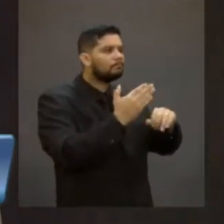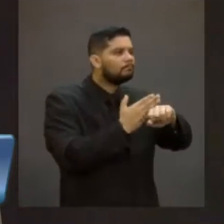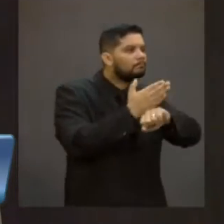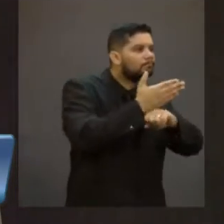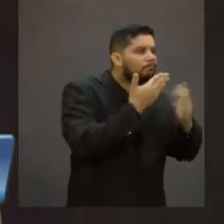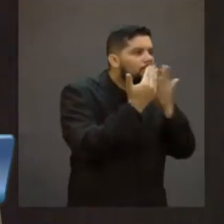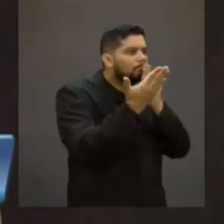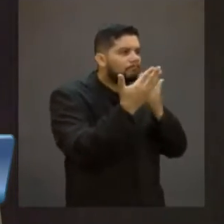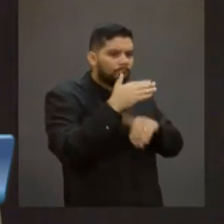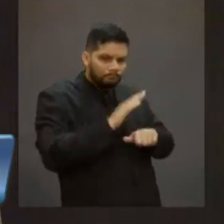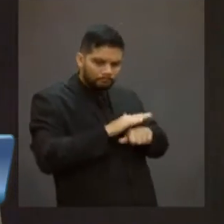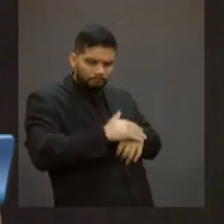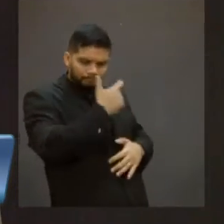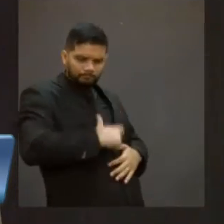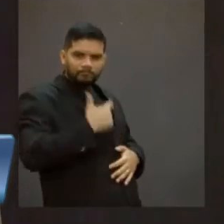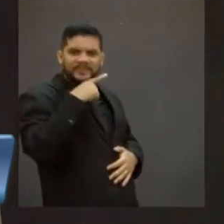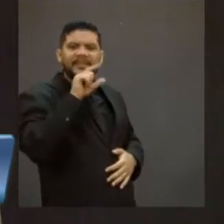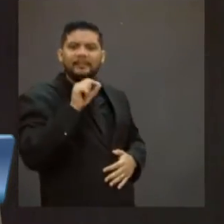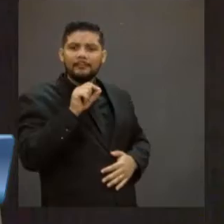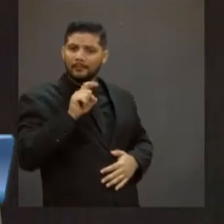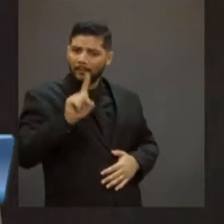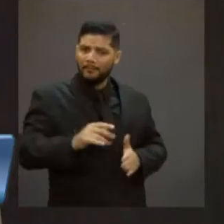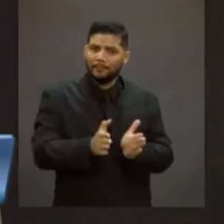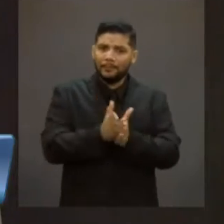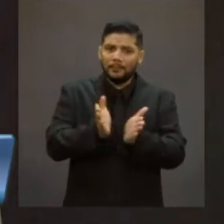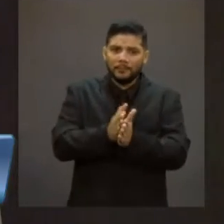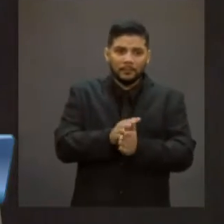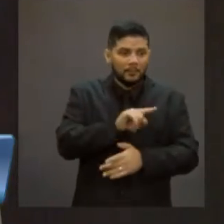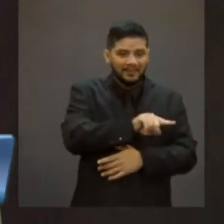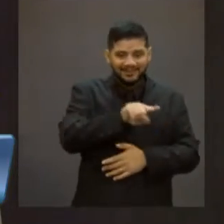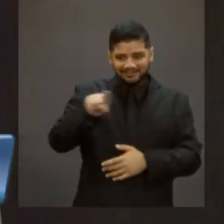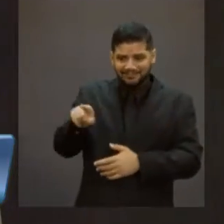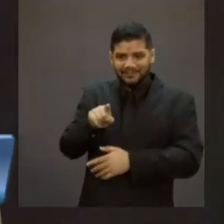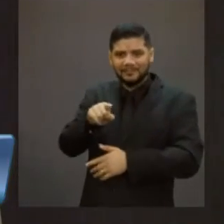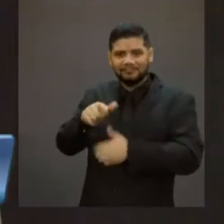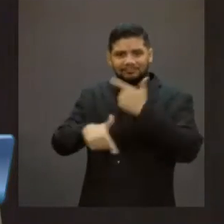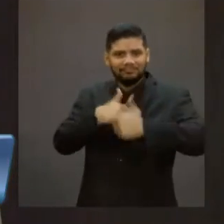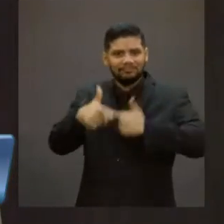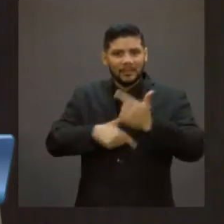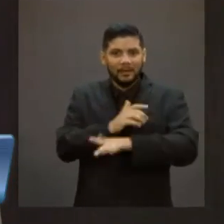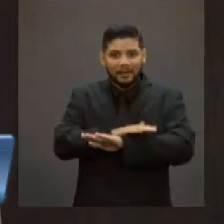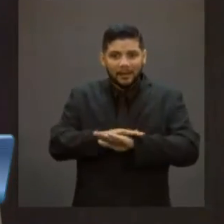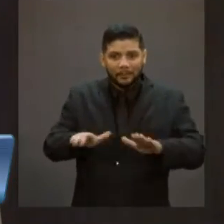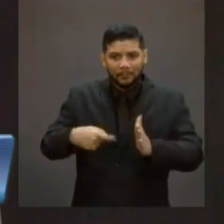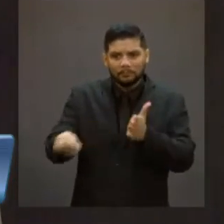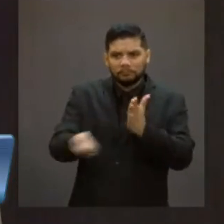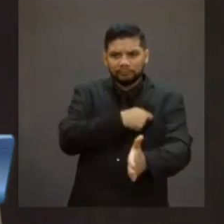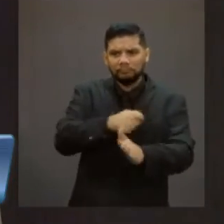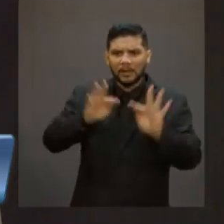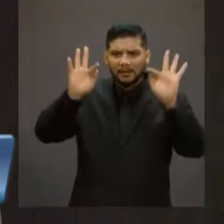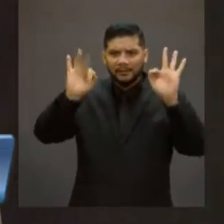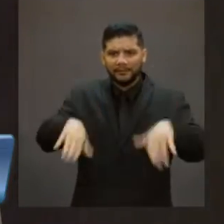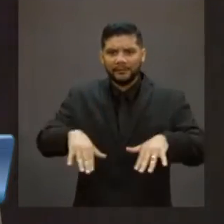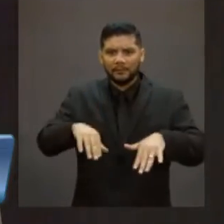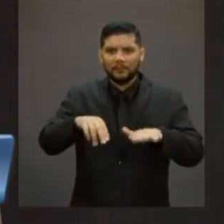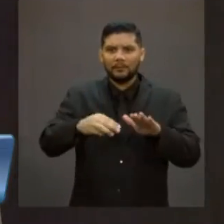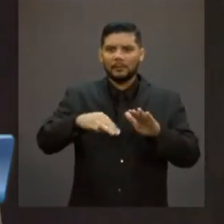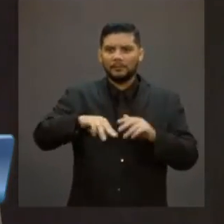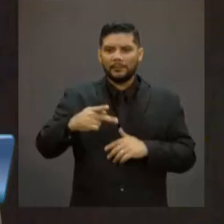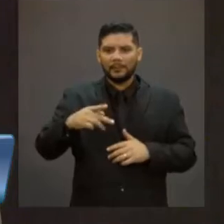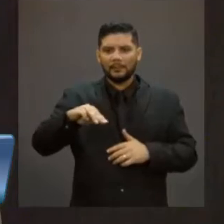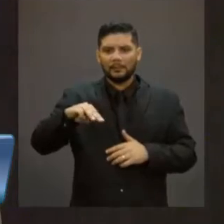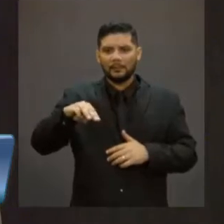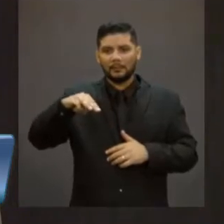continuada? É o mais pobre. Quando eu extingo esse serviço numa canetada, como foi feito agora por via desta MP, da 905,